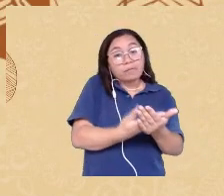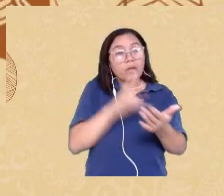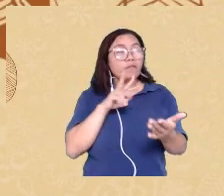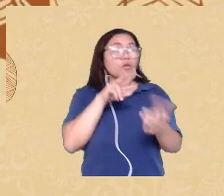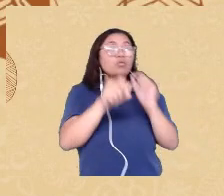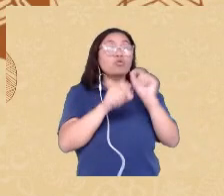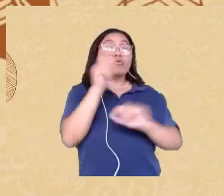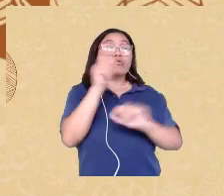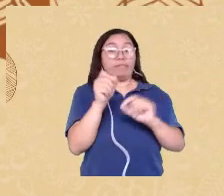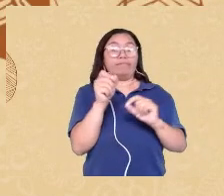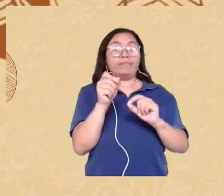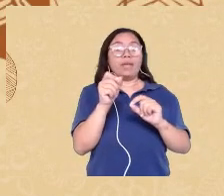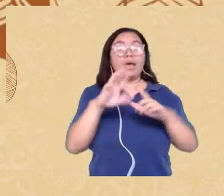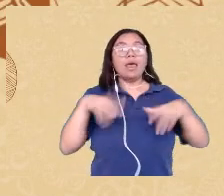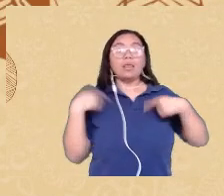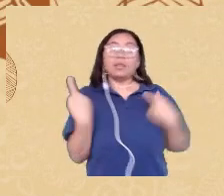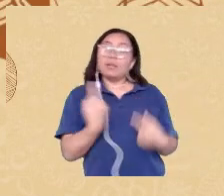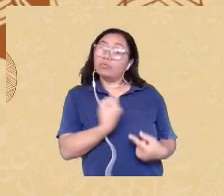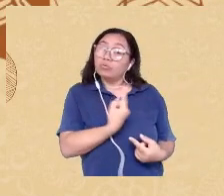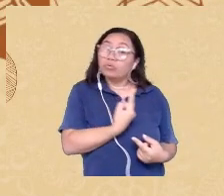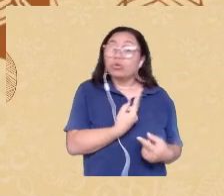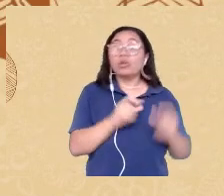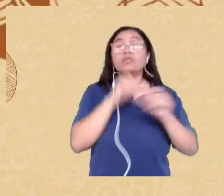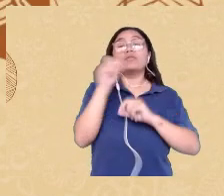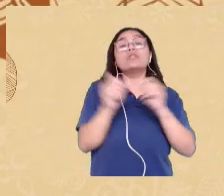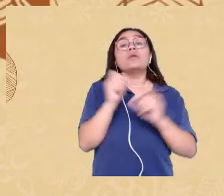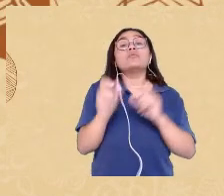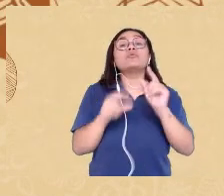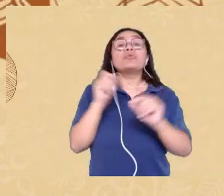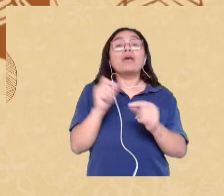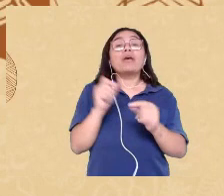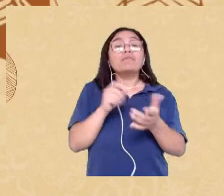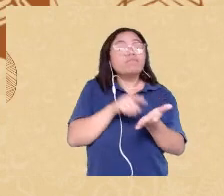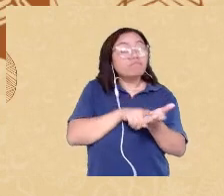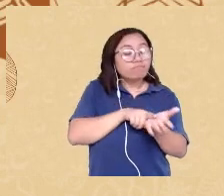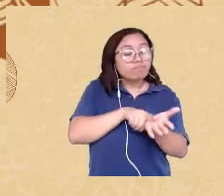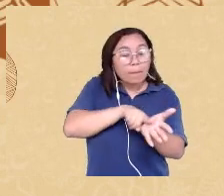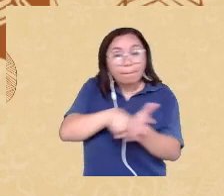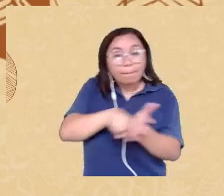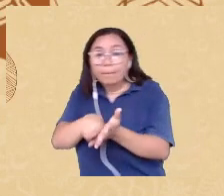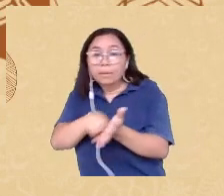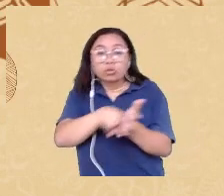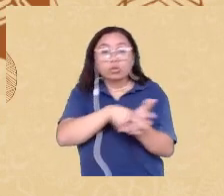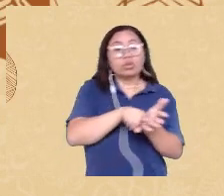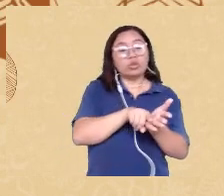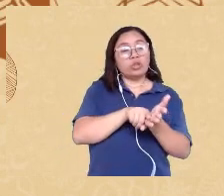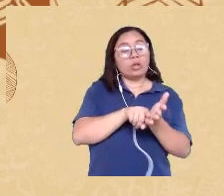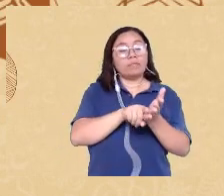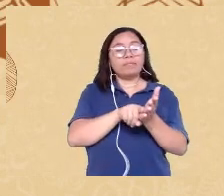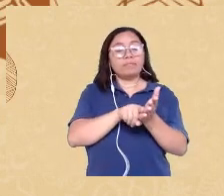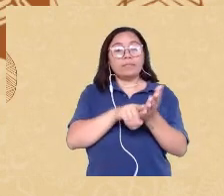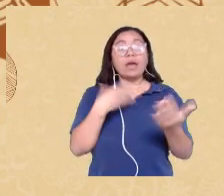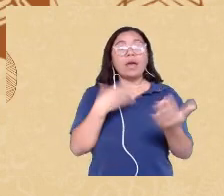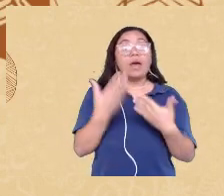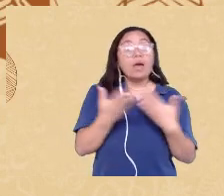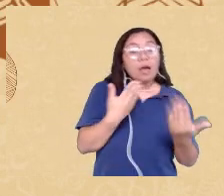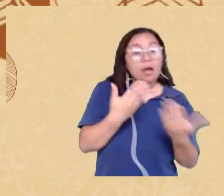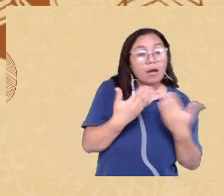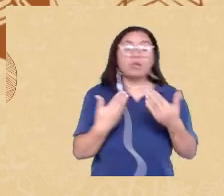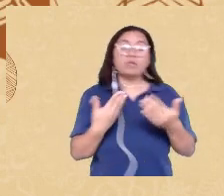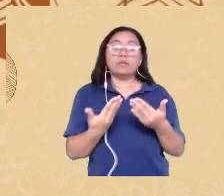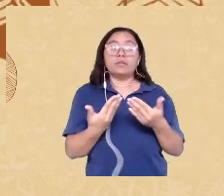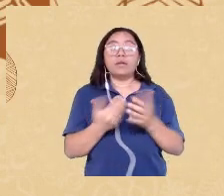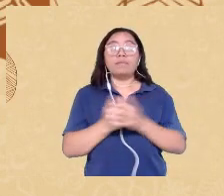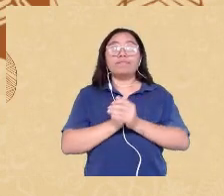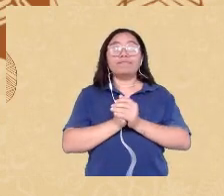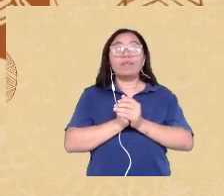prontamente no grupo de pesquisa e com outros colegas começamos a discutir esses dados né é um estudo que funciona de natureza